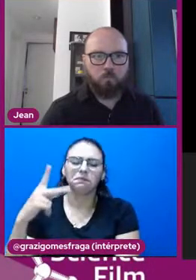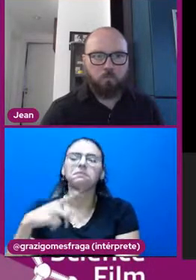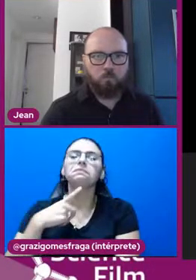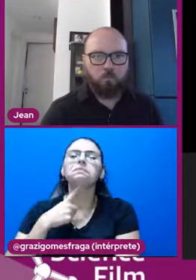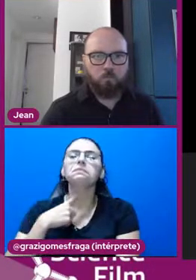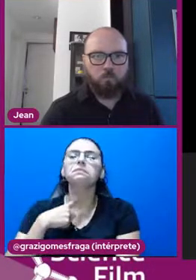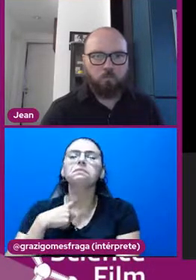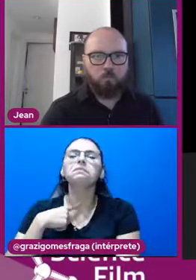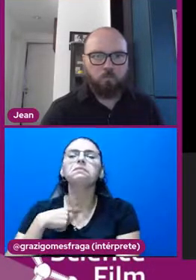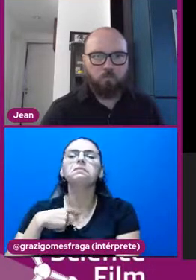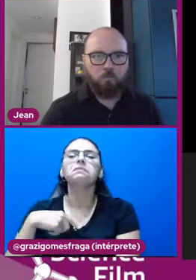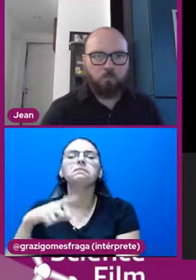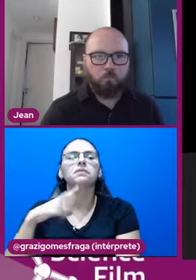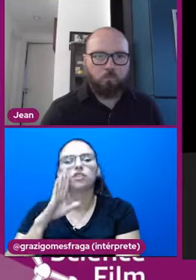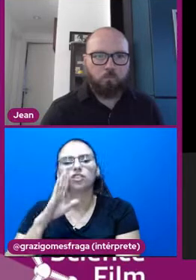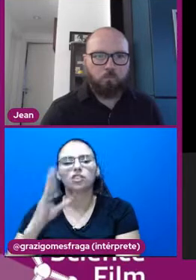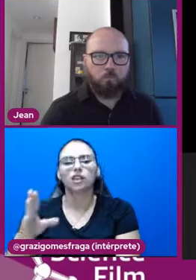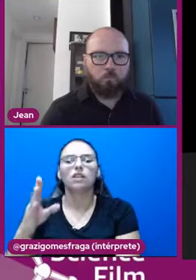acesso direto na plataforma.